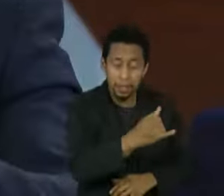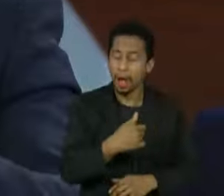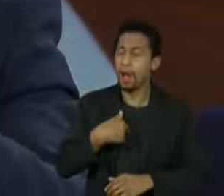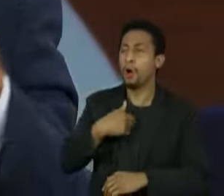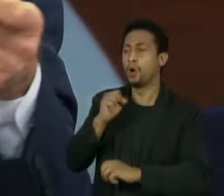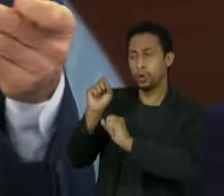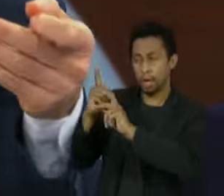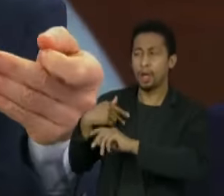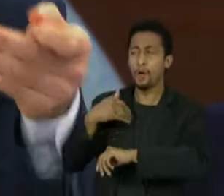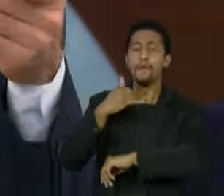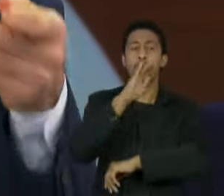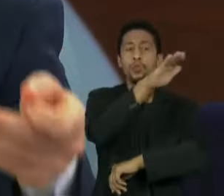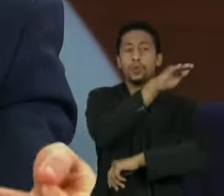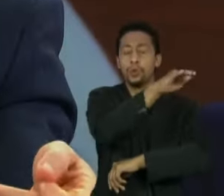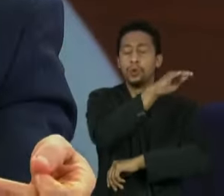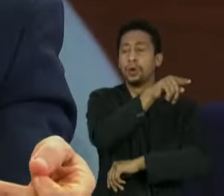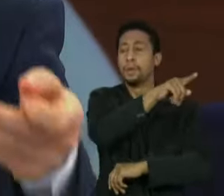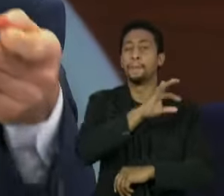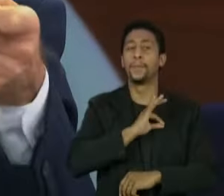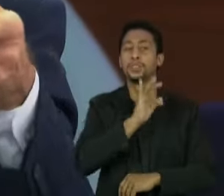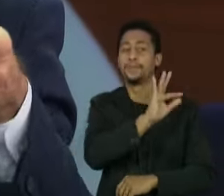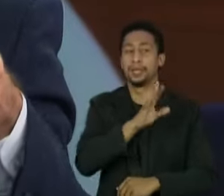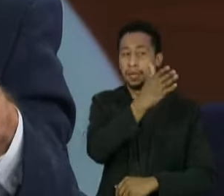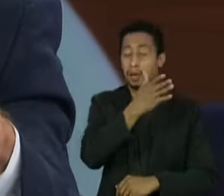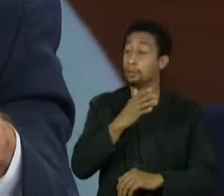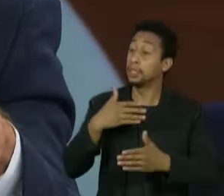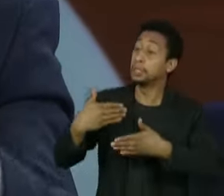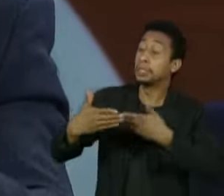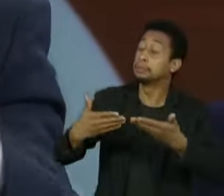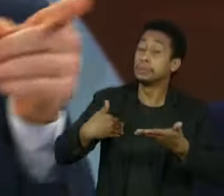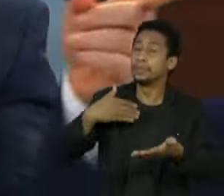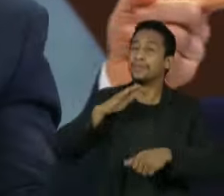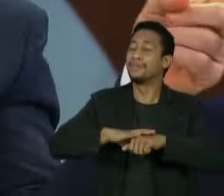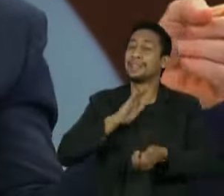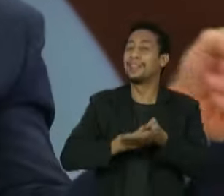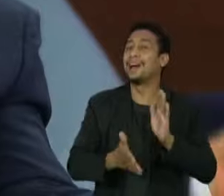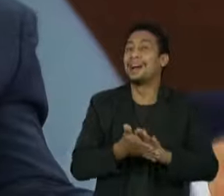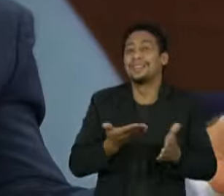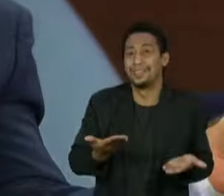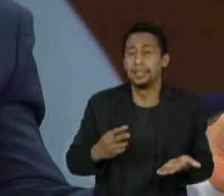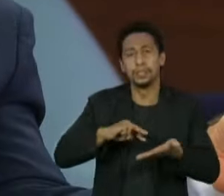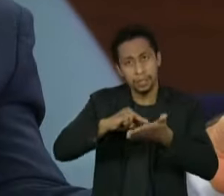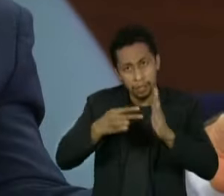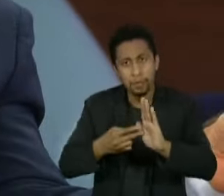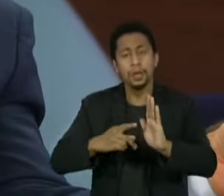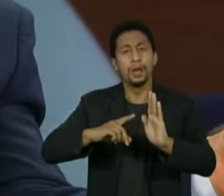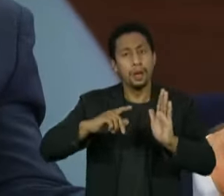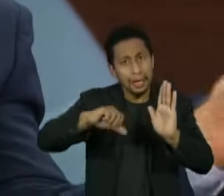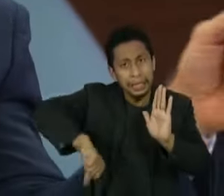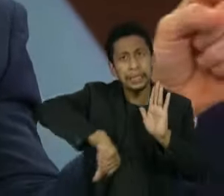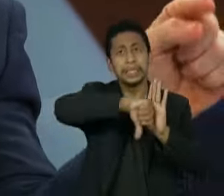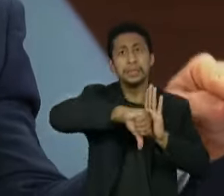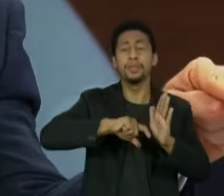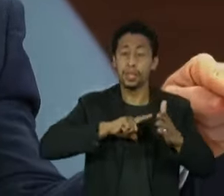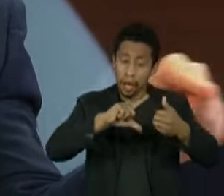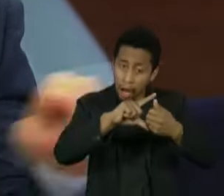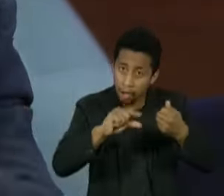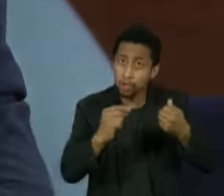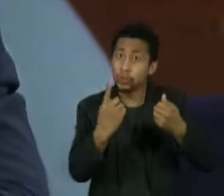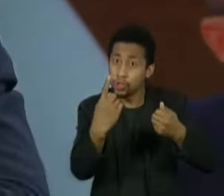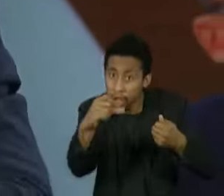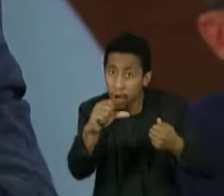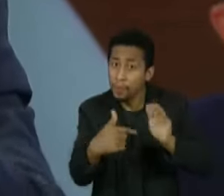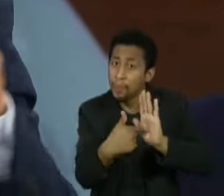claramente praticou o crime de prevaricação, previsto no artigo 319, foi representado ao procurador-geral da república, ele opinou pelo